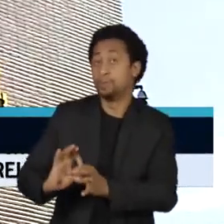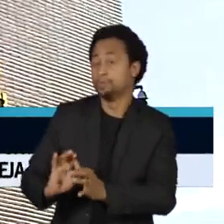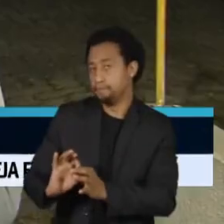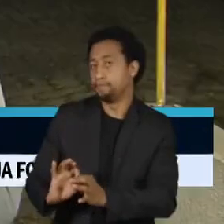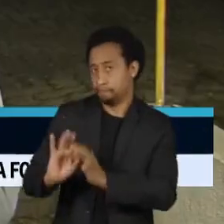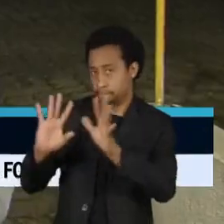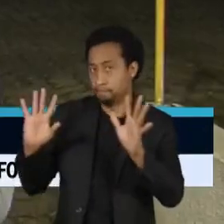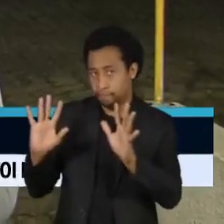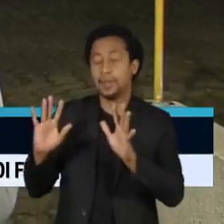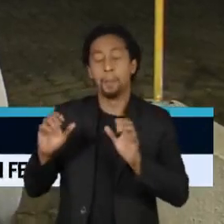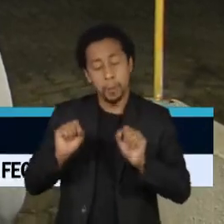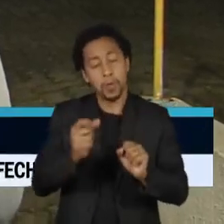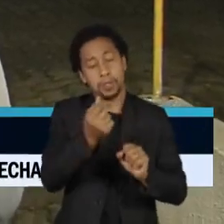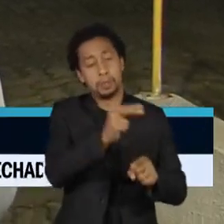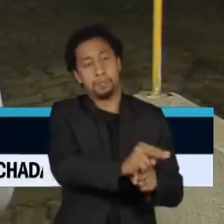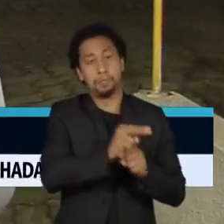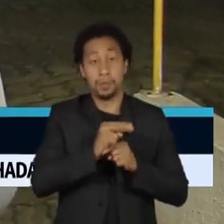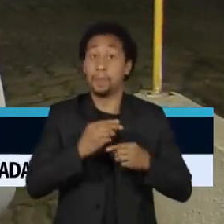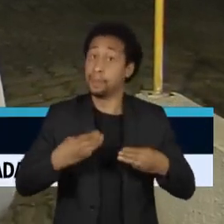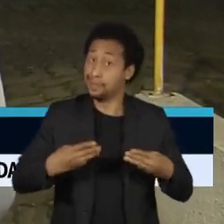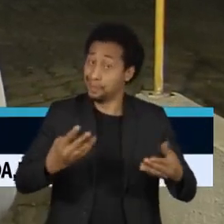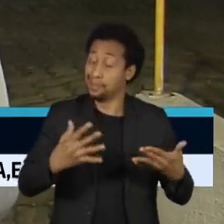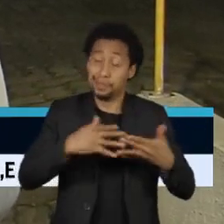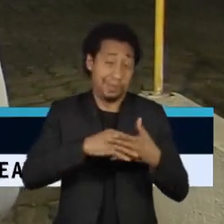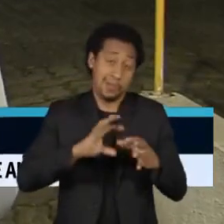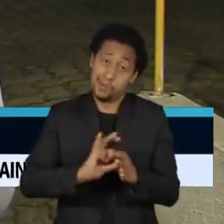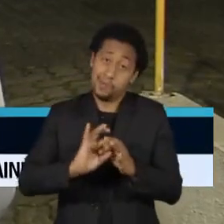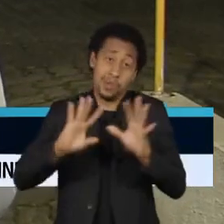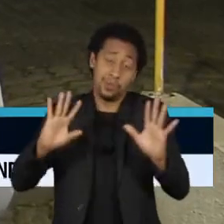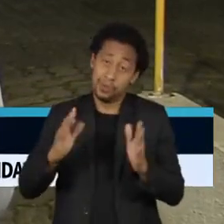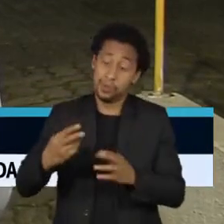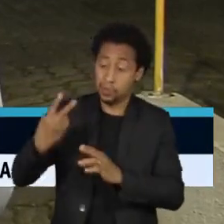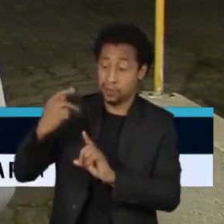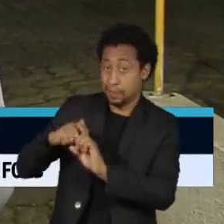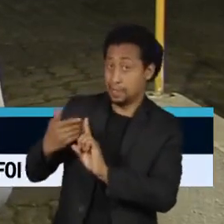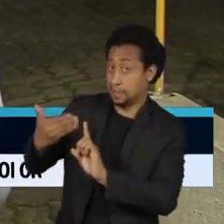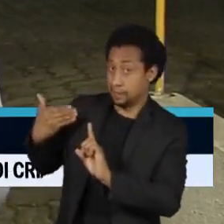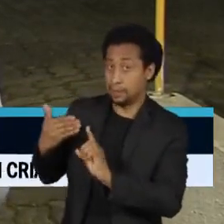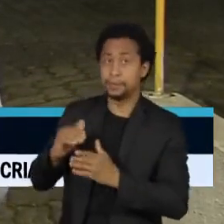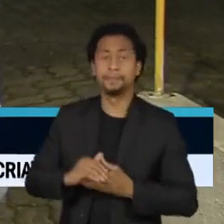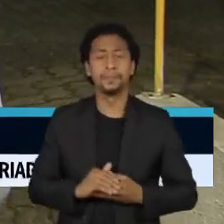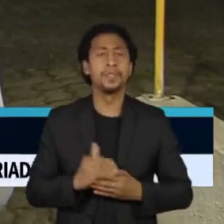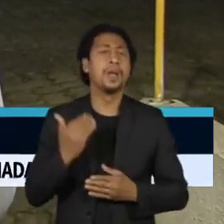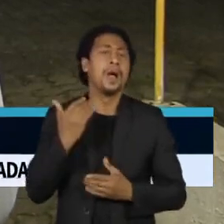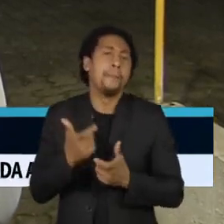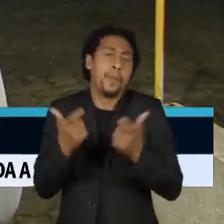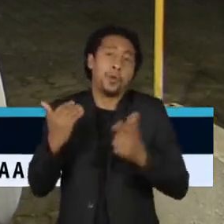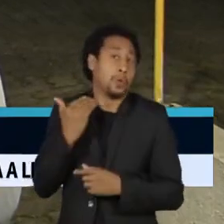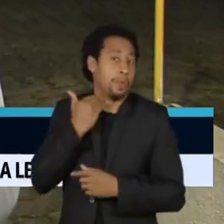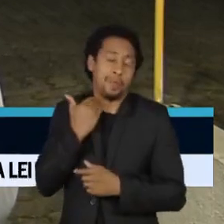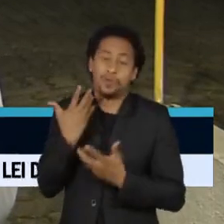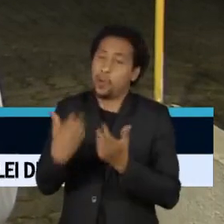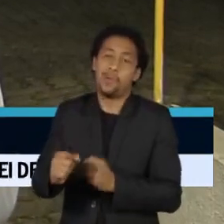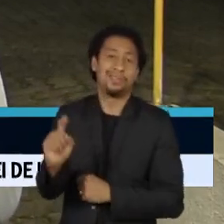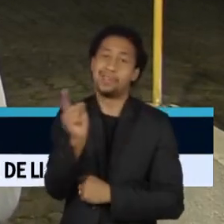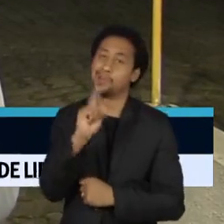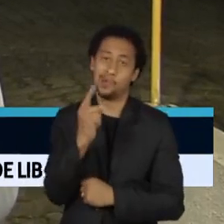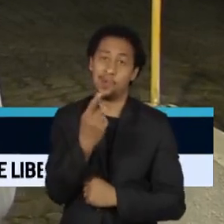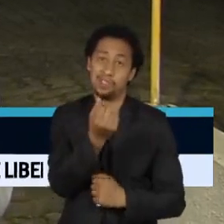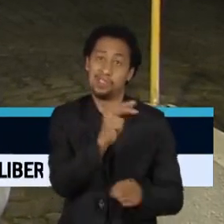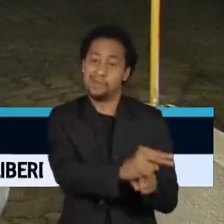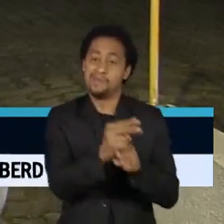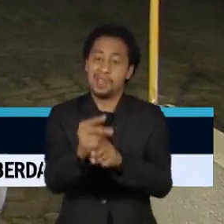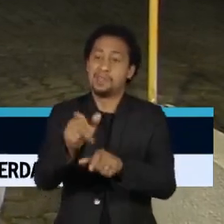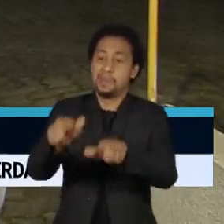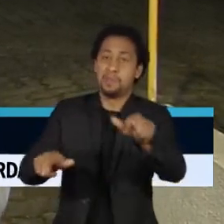da Cidadania. Os maiores bancos privados do país decidiram não trabalhar com esse produto. A Caixa foi a única grande instituição